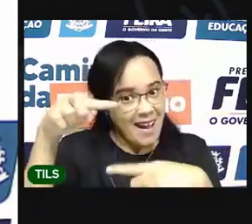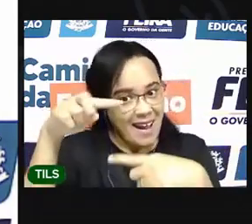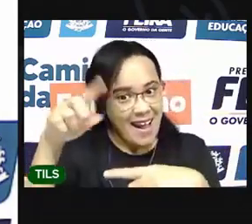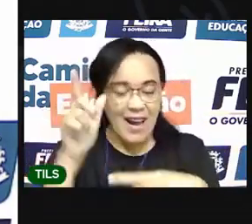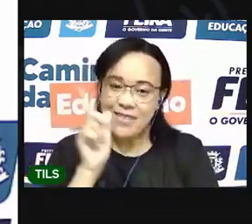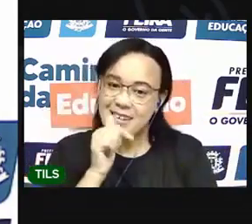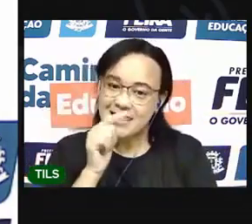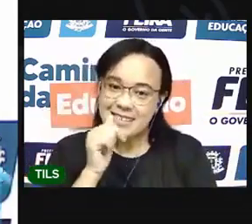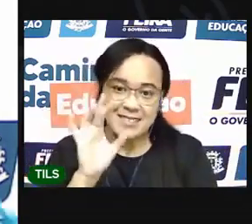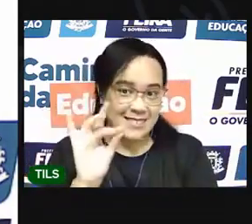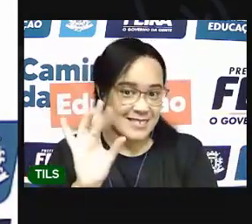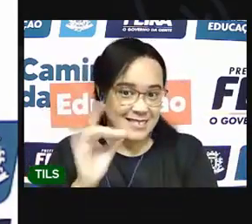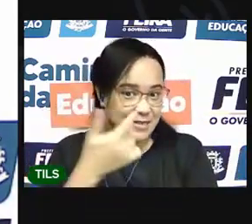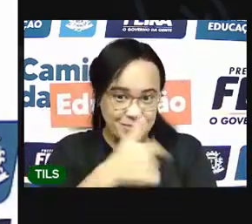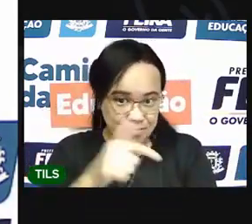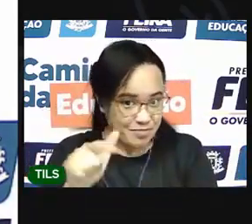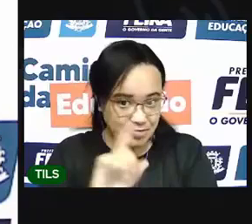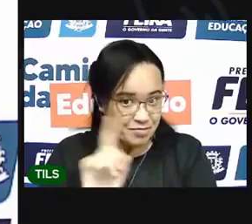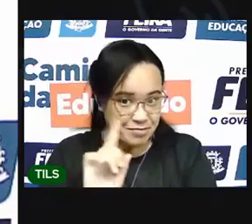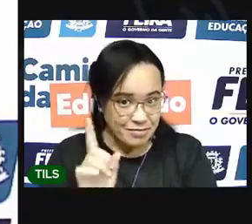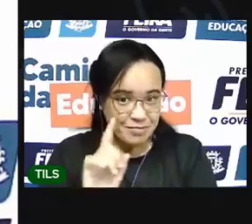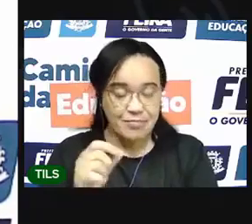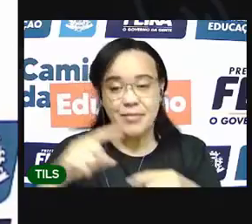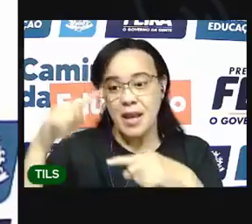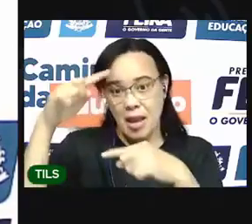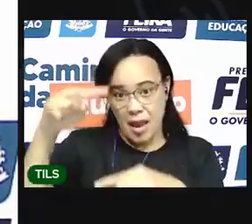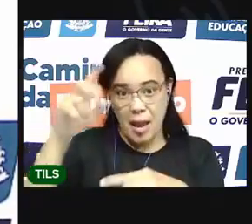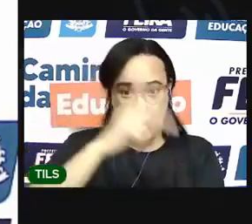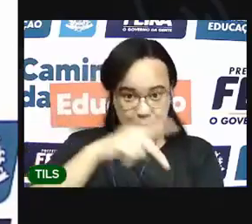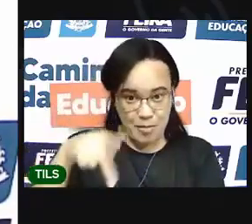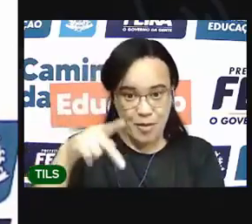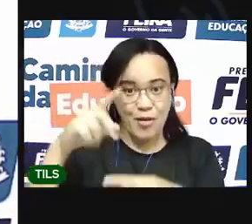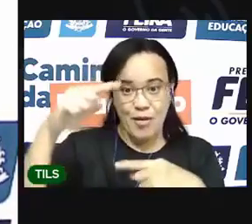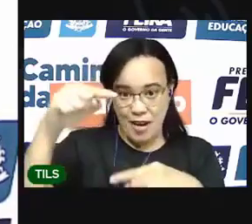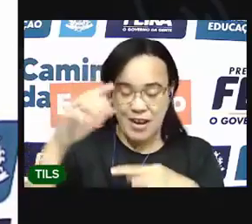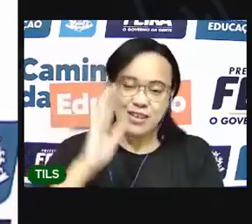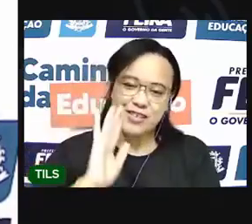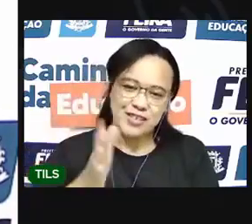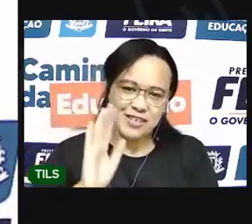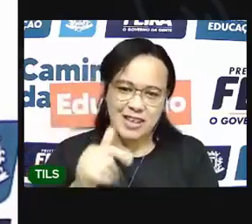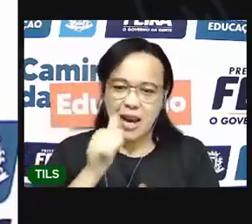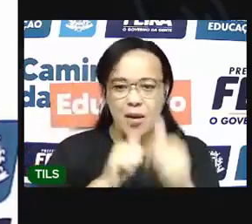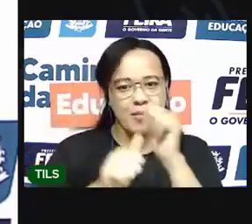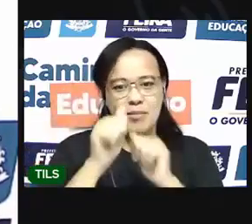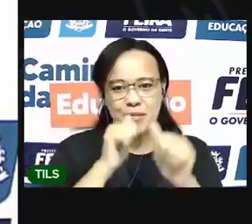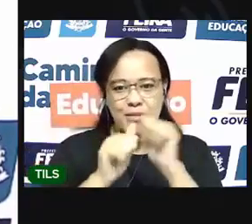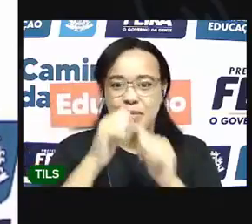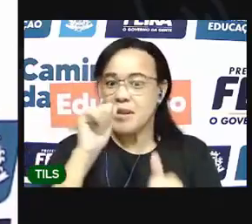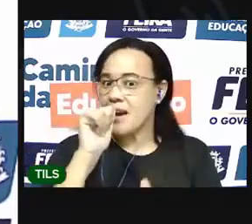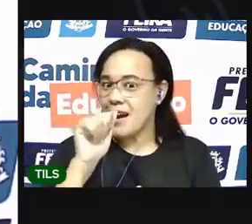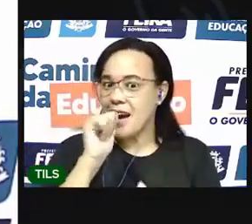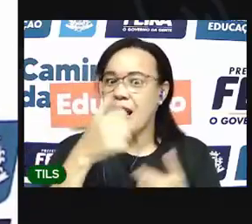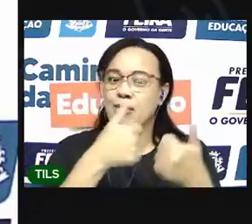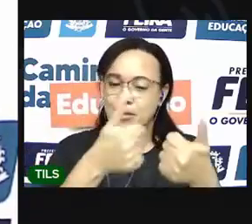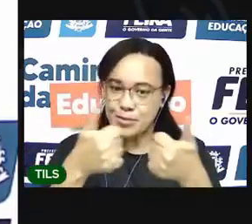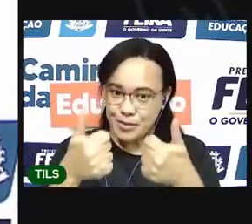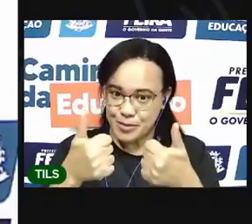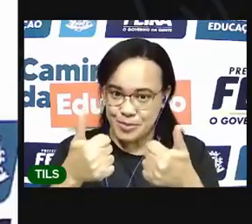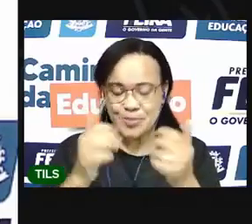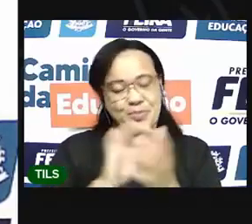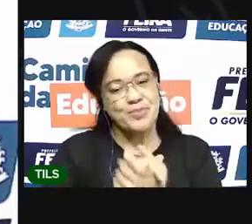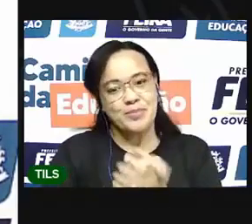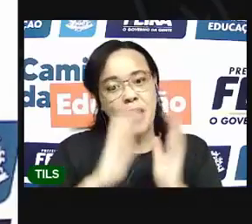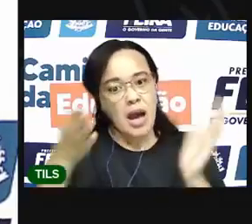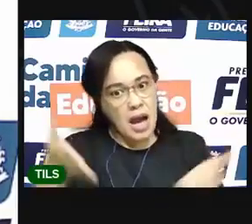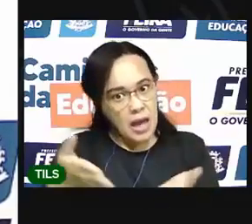A minha já está aqui, num larco, para ficar sempre hidratada. Vamos apresentar aqui,